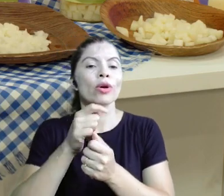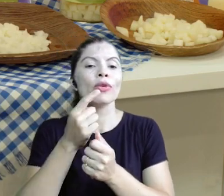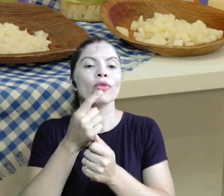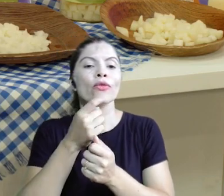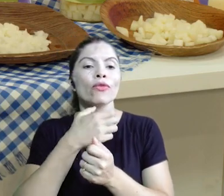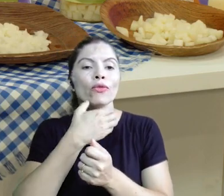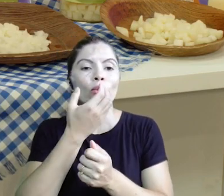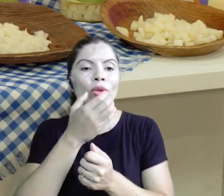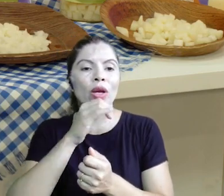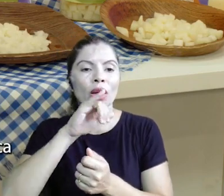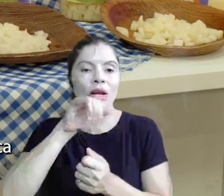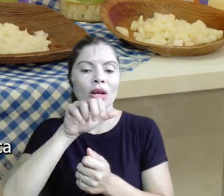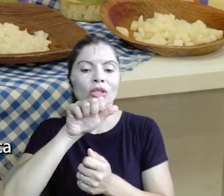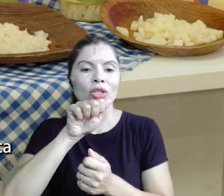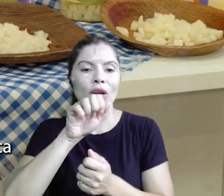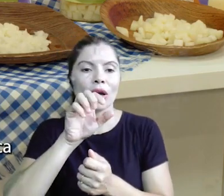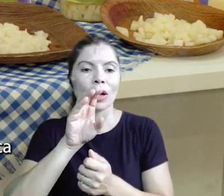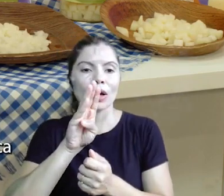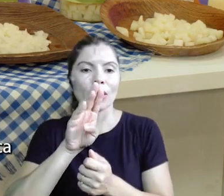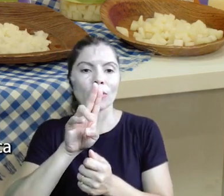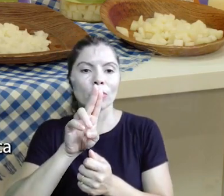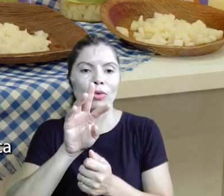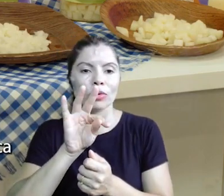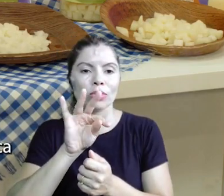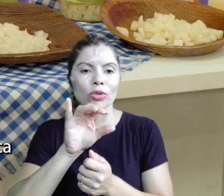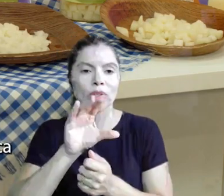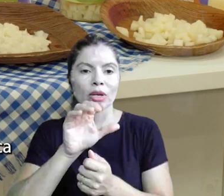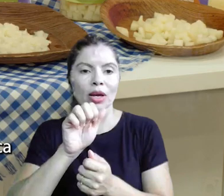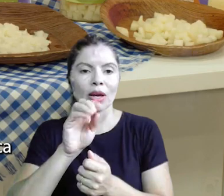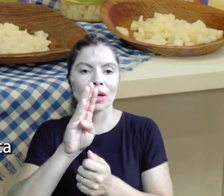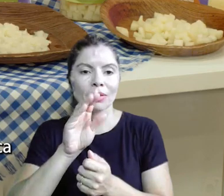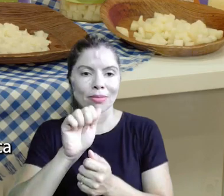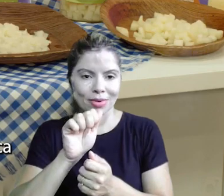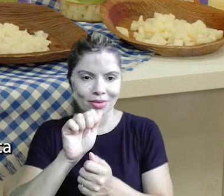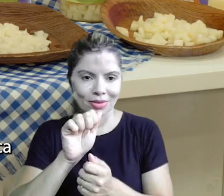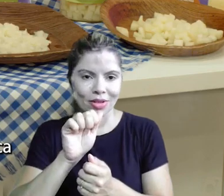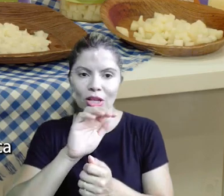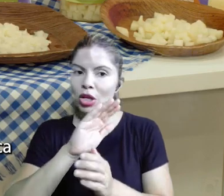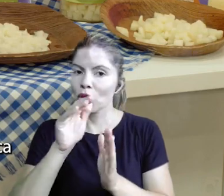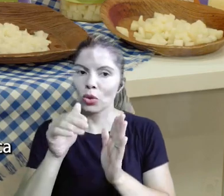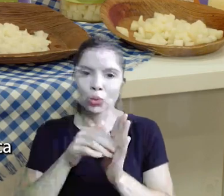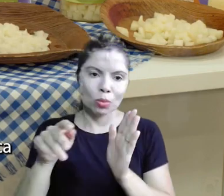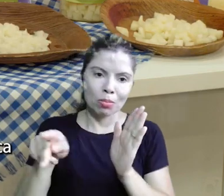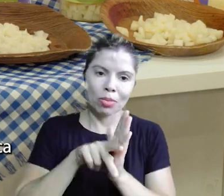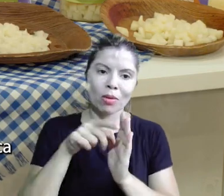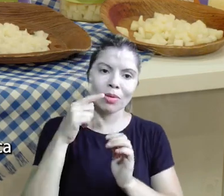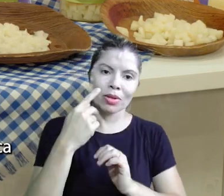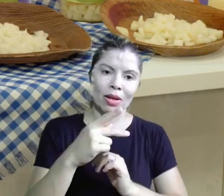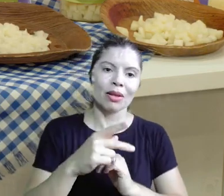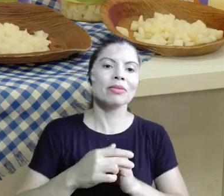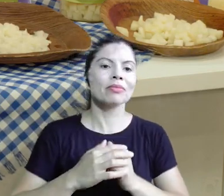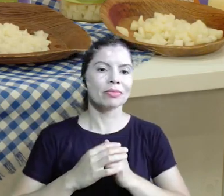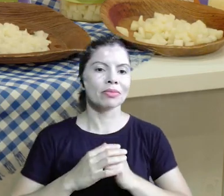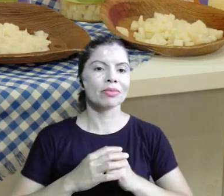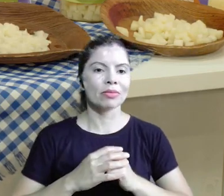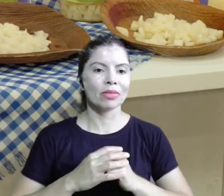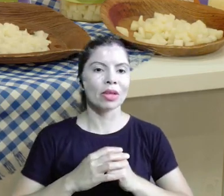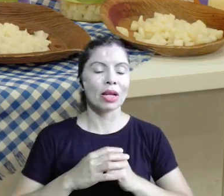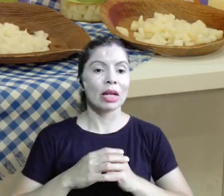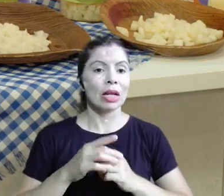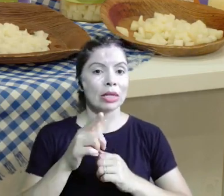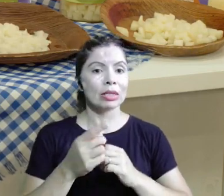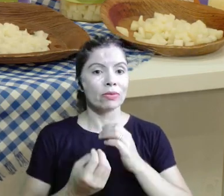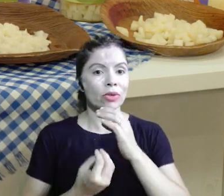com jabuticaba as primeiras jabuticabas fora de época lá do da palmitolândia É tudo da propriedade É tudo da